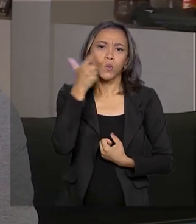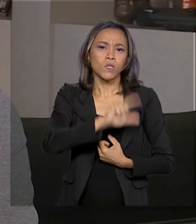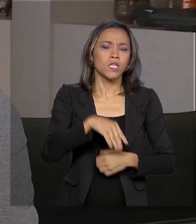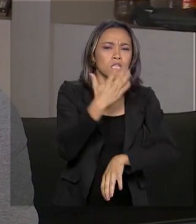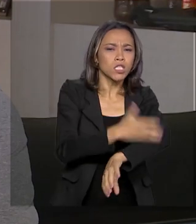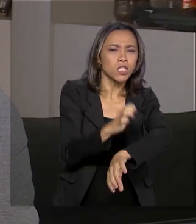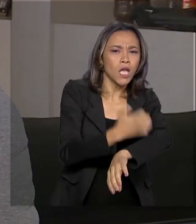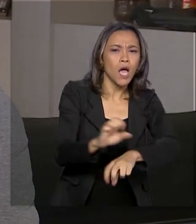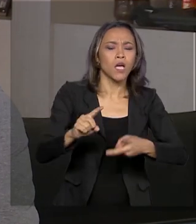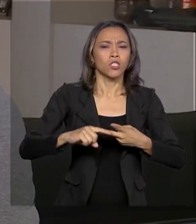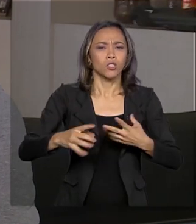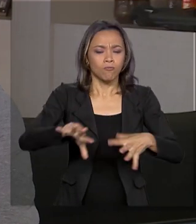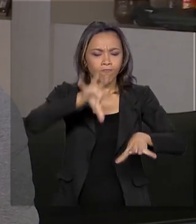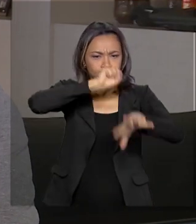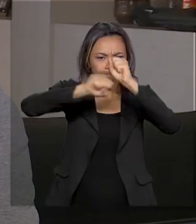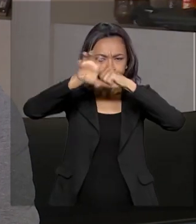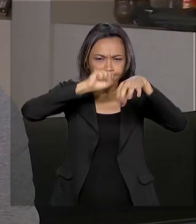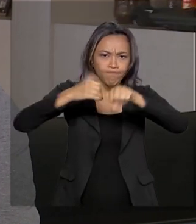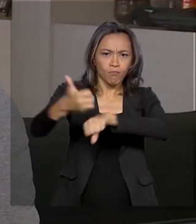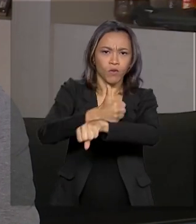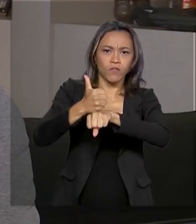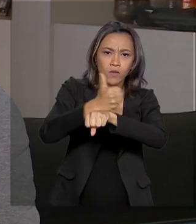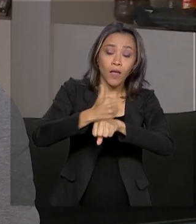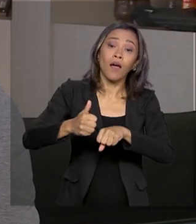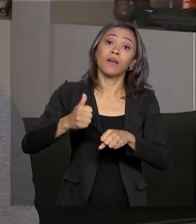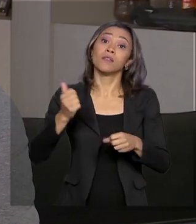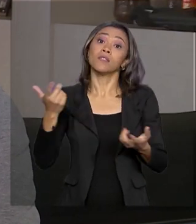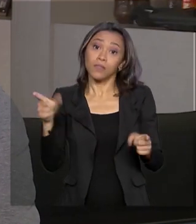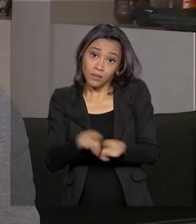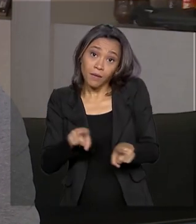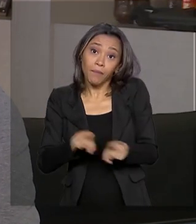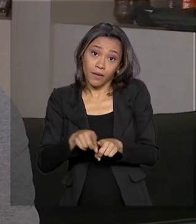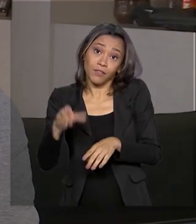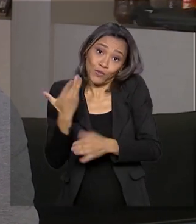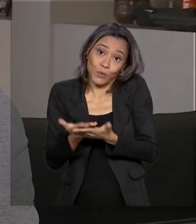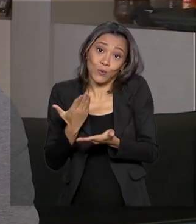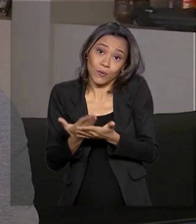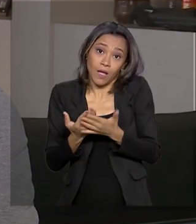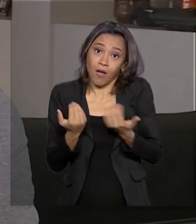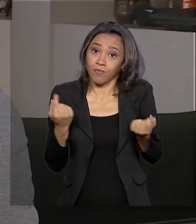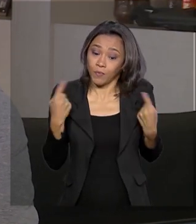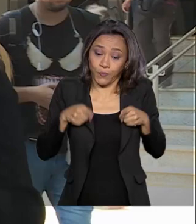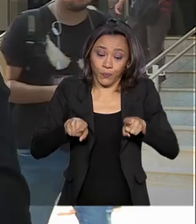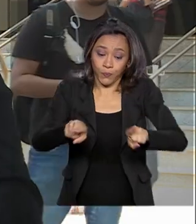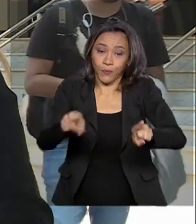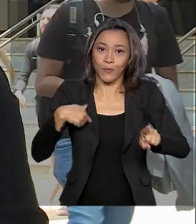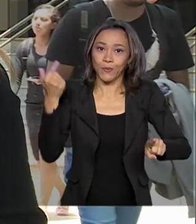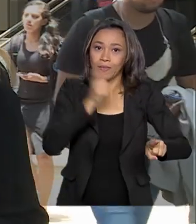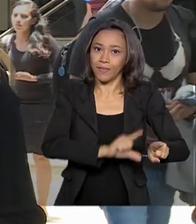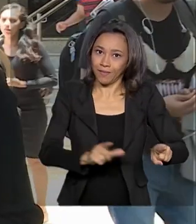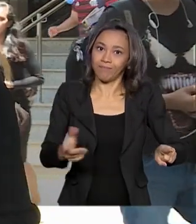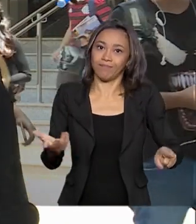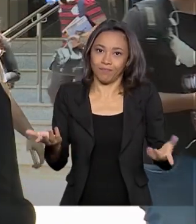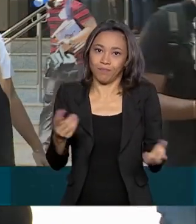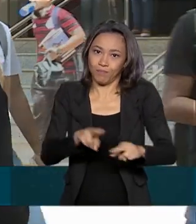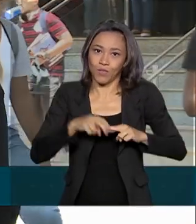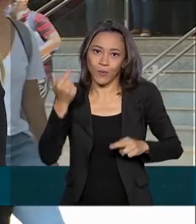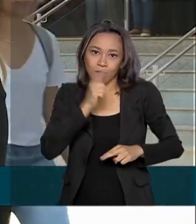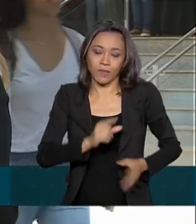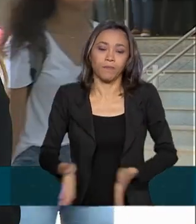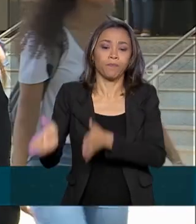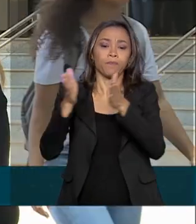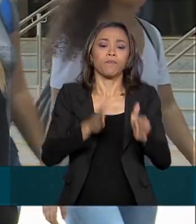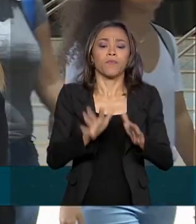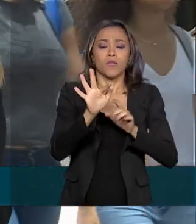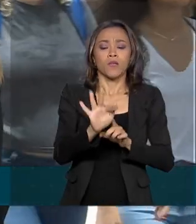profissionalizar melhor na área e também fazer a graduação junto. Eu acho que isso para mim foi muito importante para chegar no patamar que eu hoje. O FIES é um programa que financia